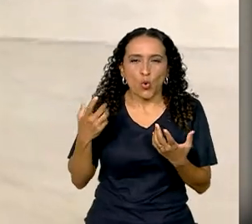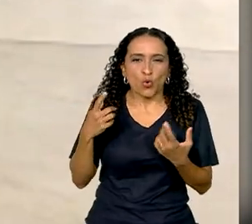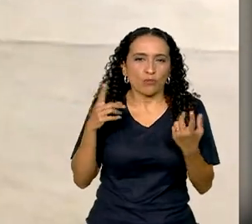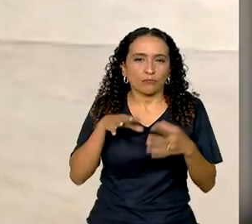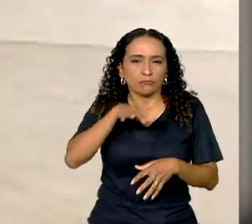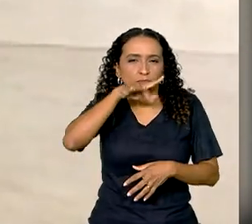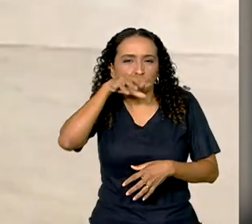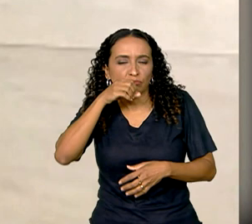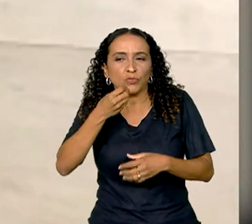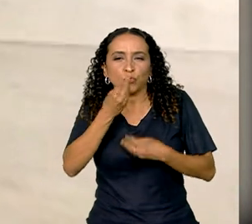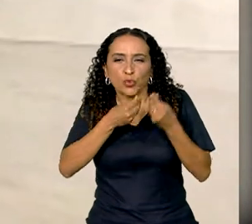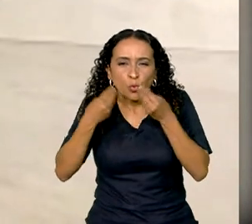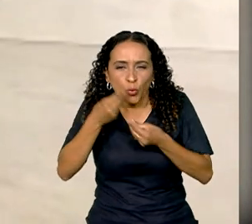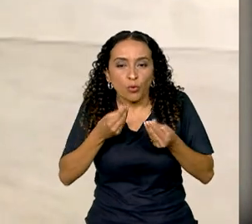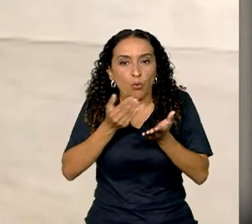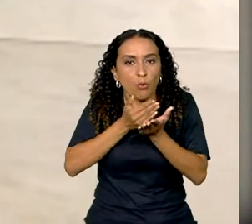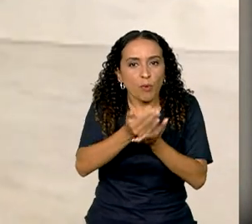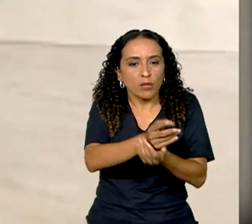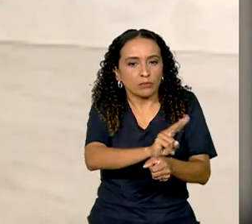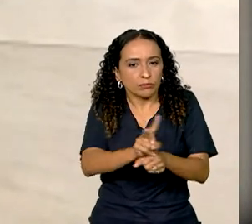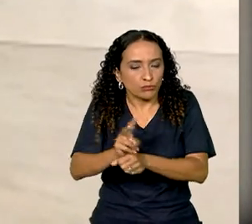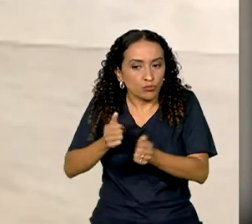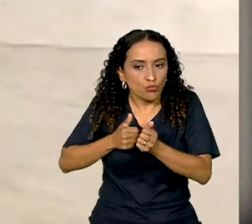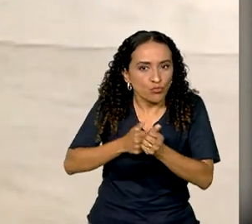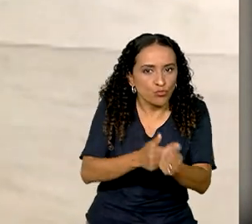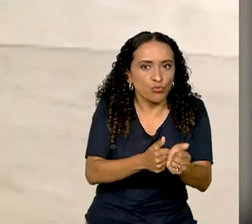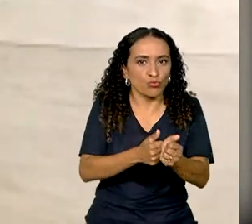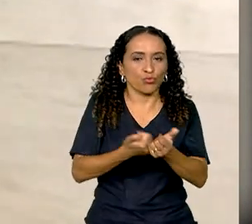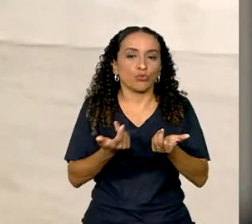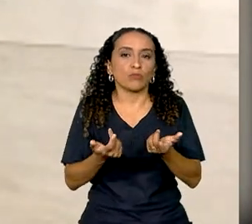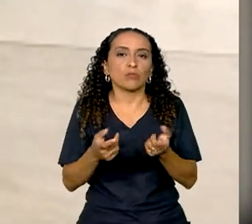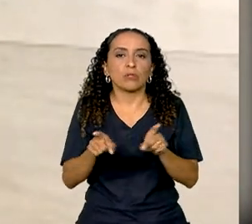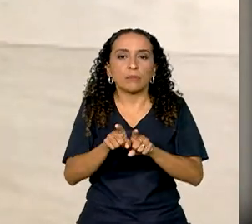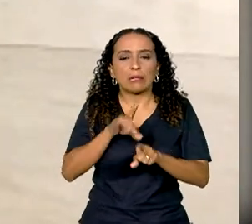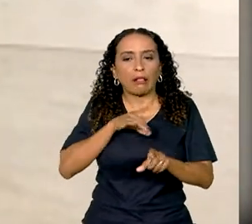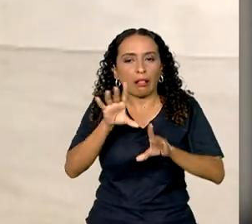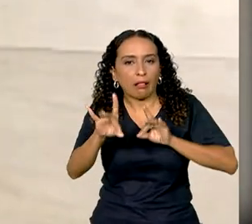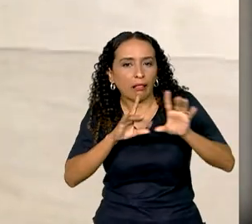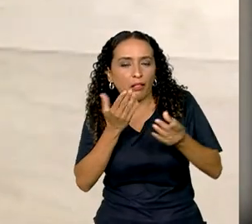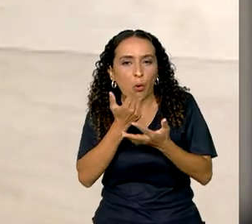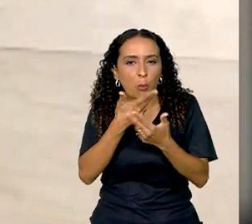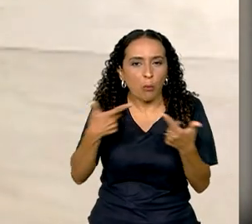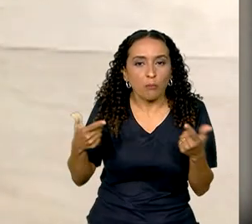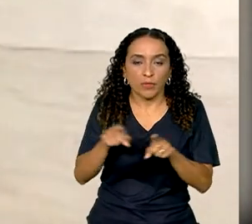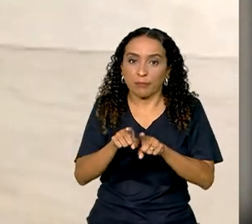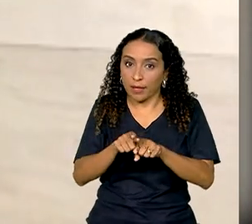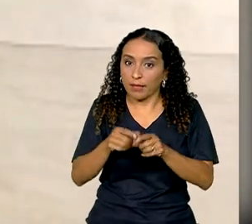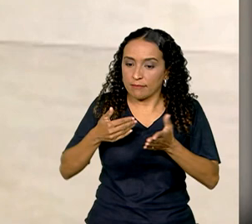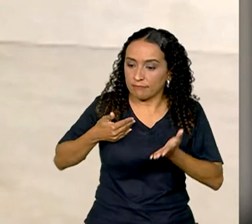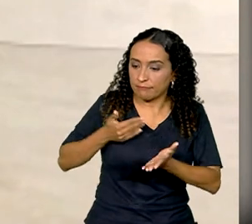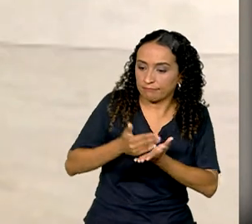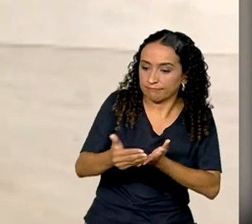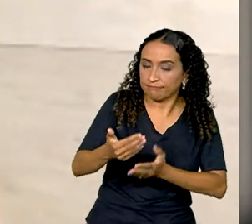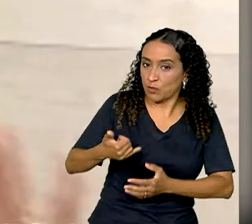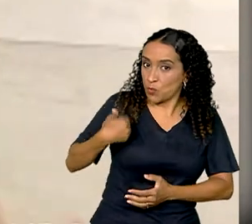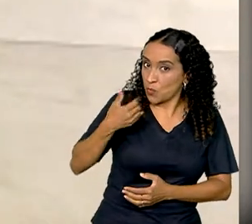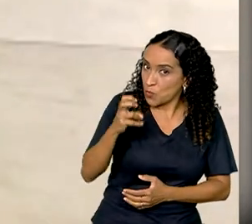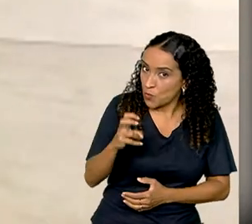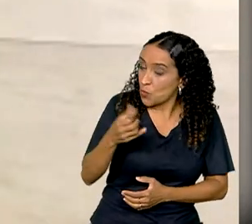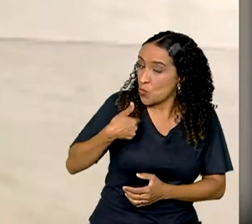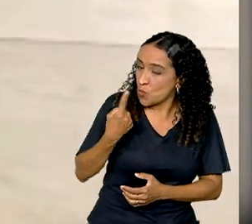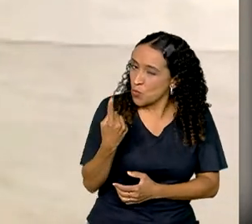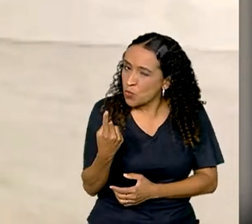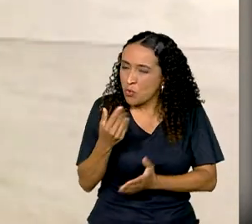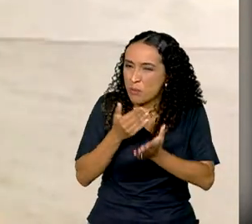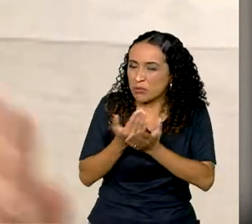a cheiro, a gosto, que ela comece acompanhamento com o terapeuta ocupacional. Se ela tem seletividade alimentar, a partir de um ano, um ano e meio, começou a recusar